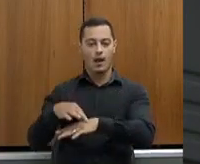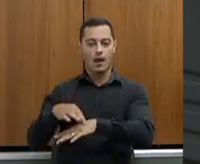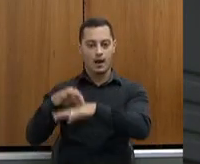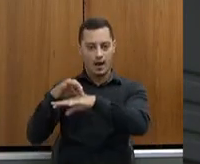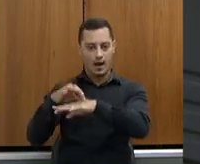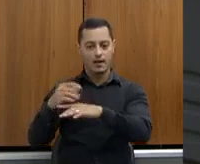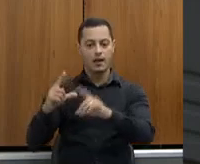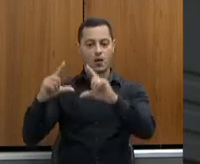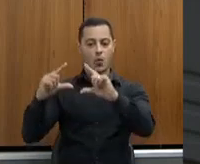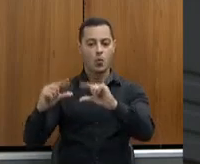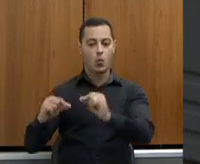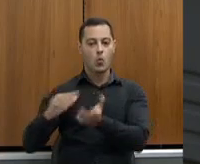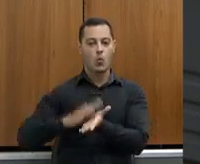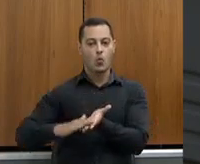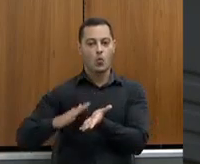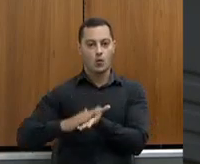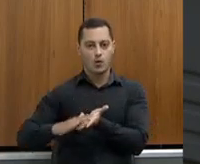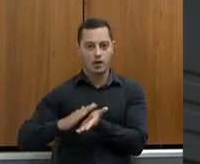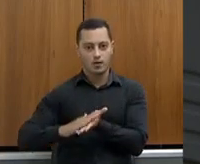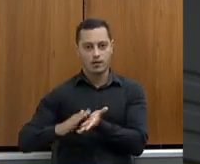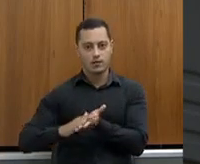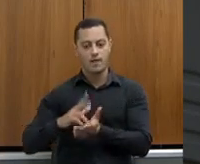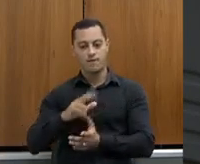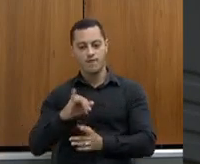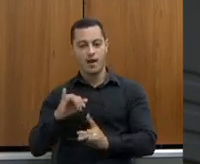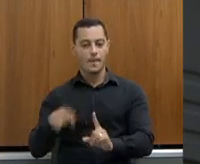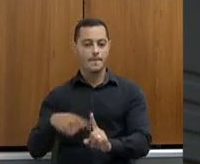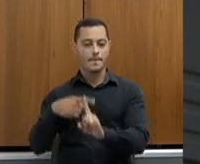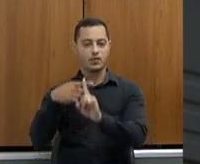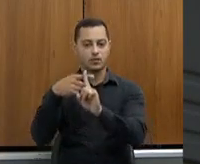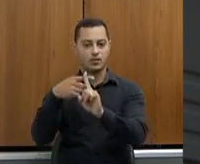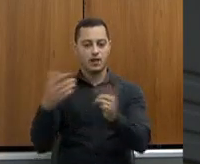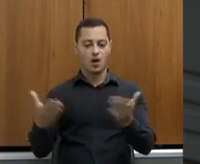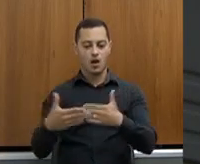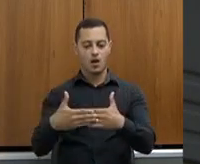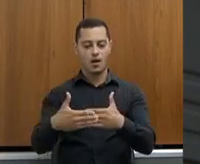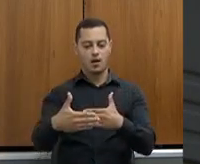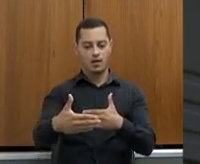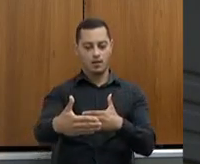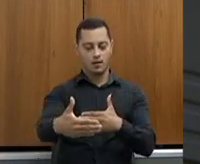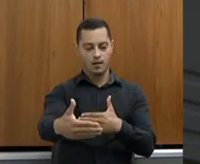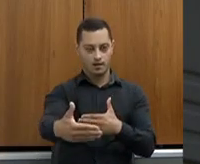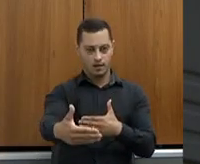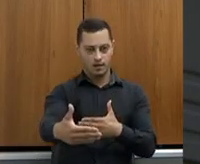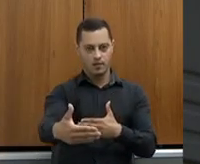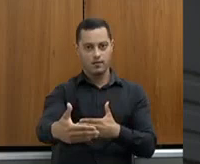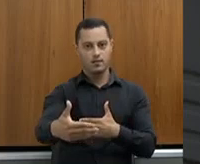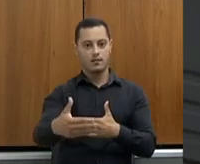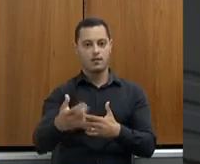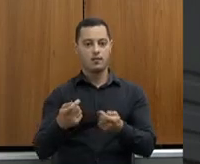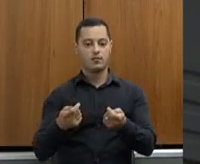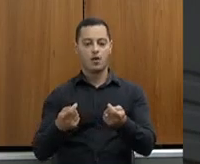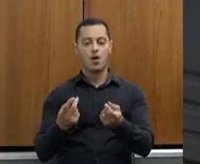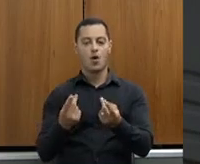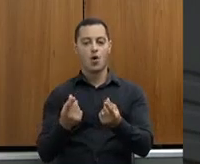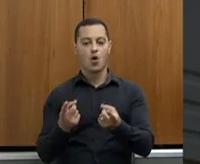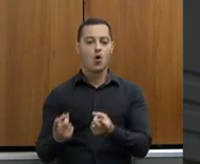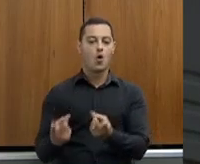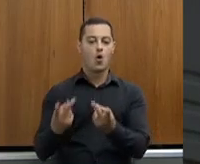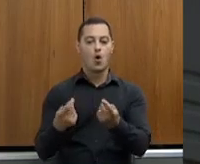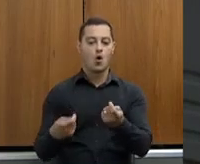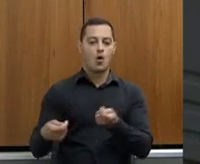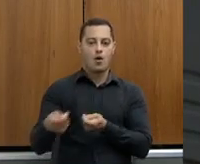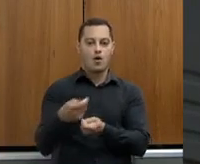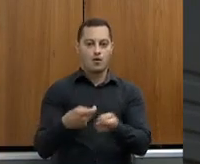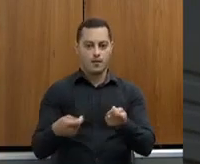Então, isso vai refletir muito positivamente da agora para a frente com o comércio e a venda. Agora,